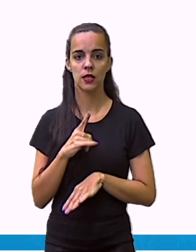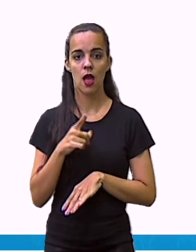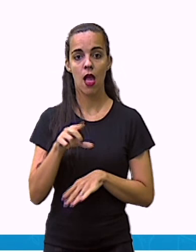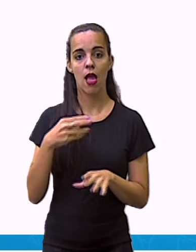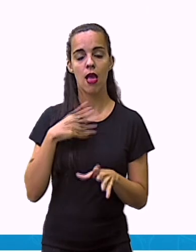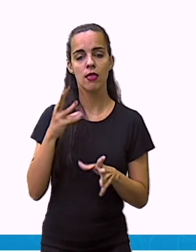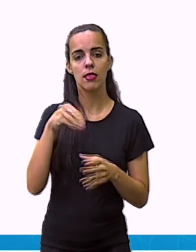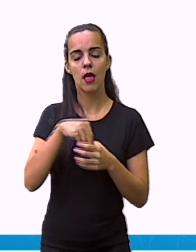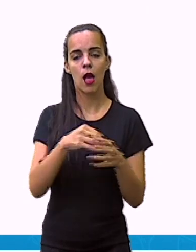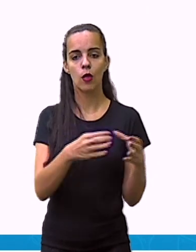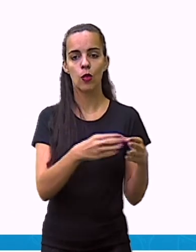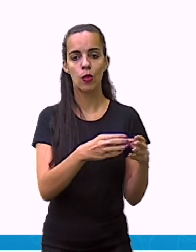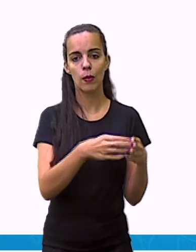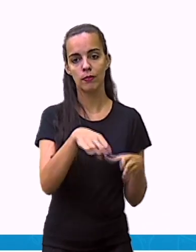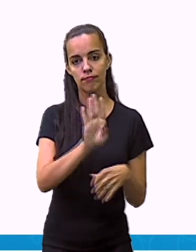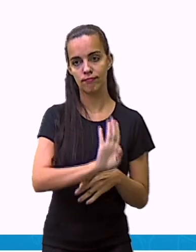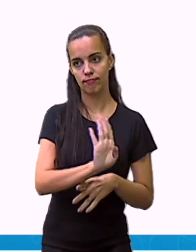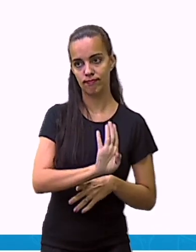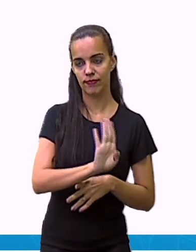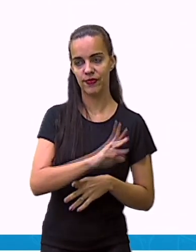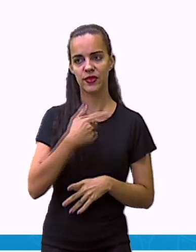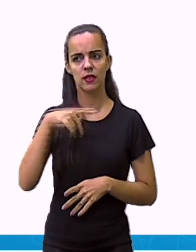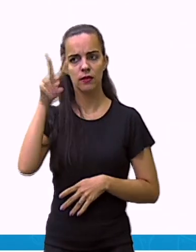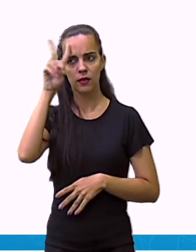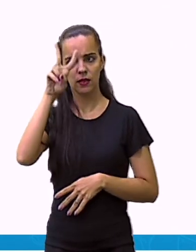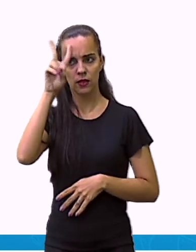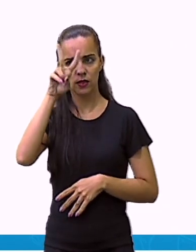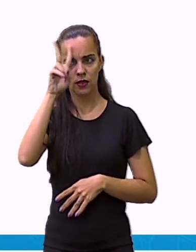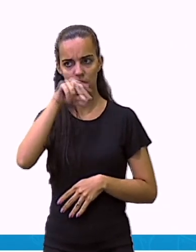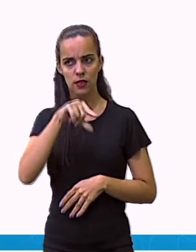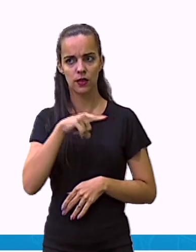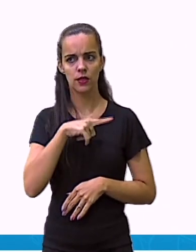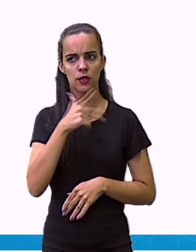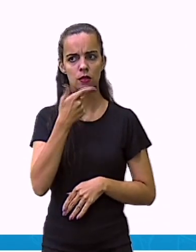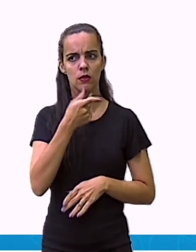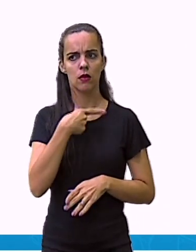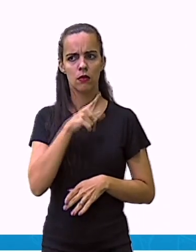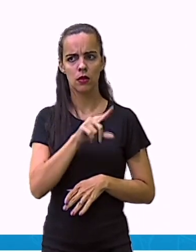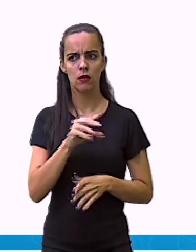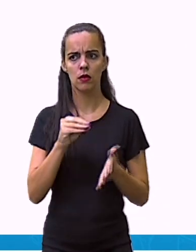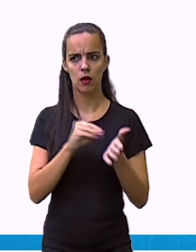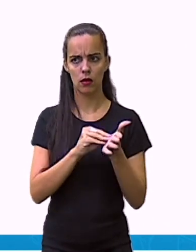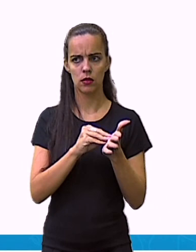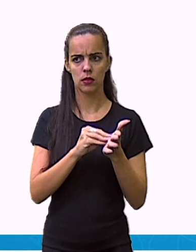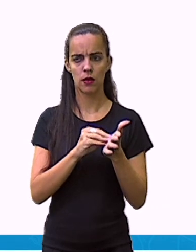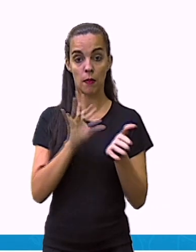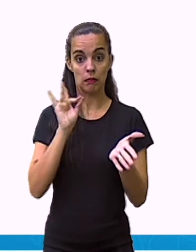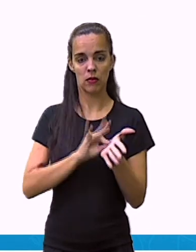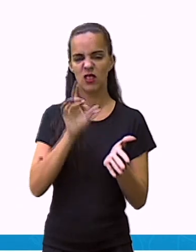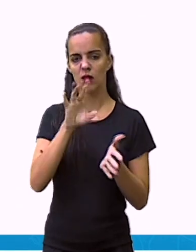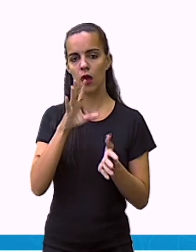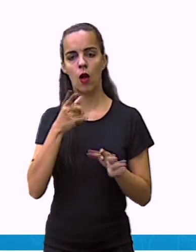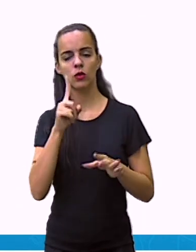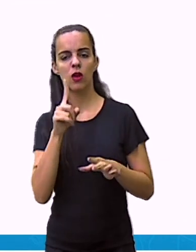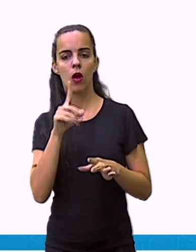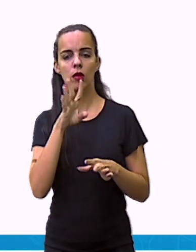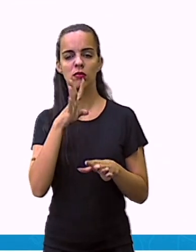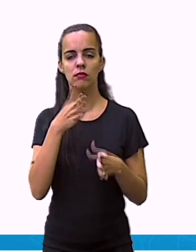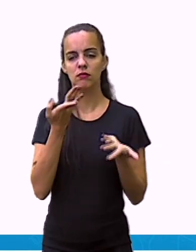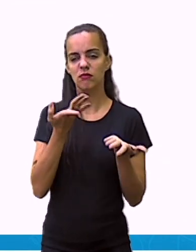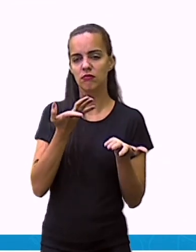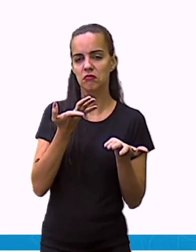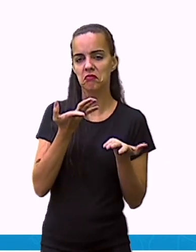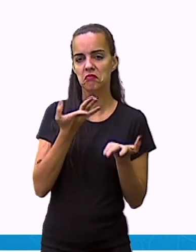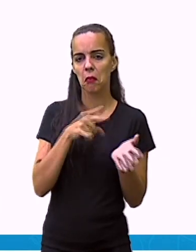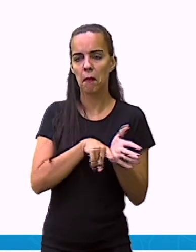B, certo? Lembrando que são dados fictícios, não são reais. Mas, para uma